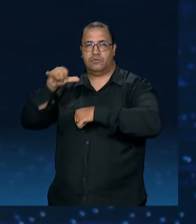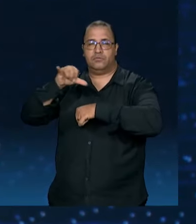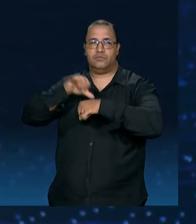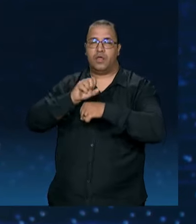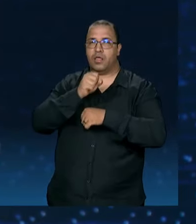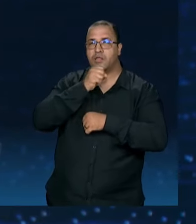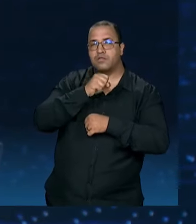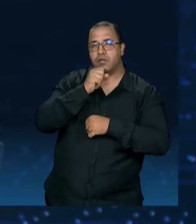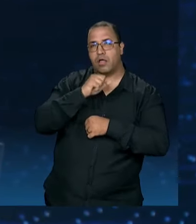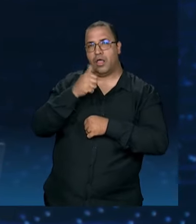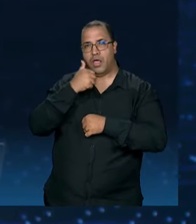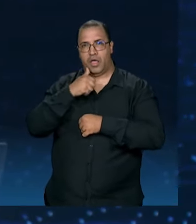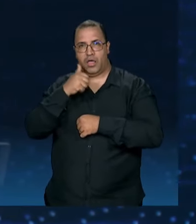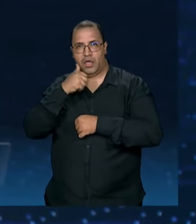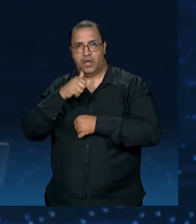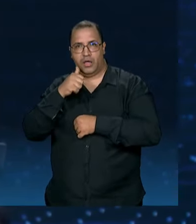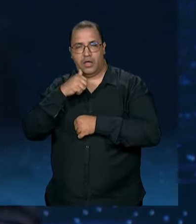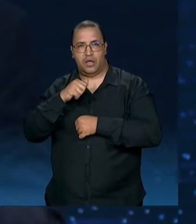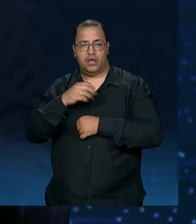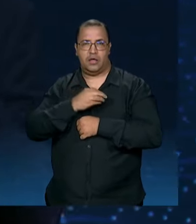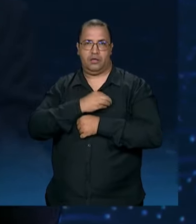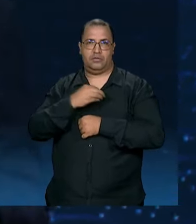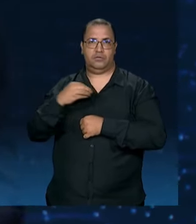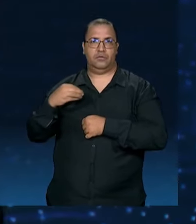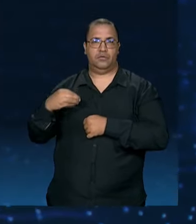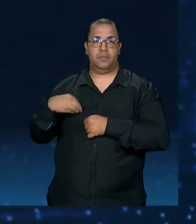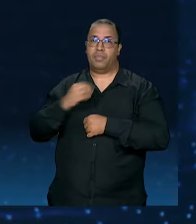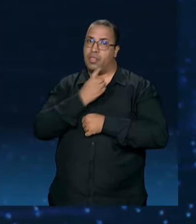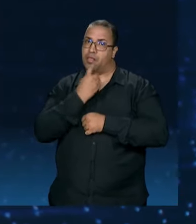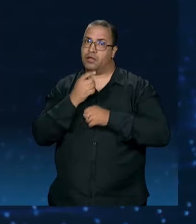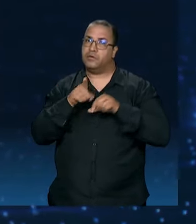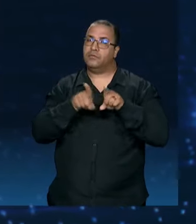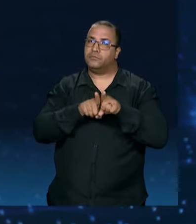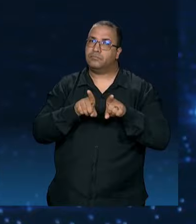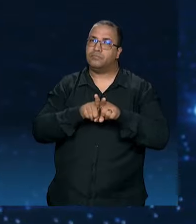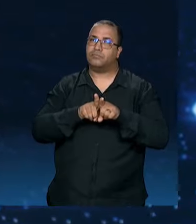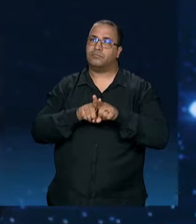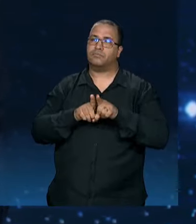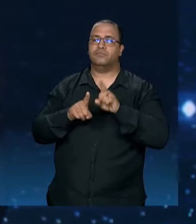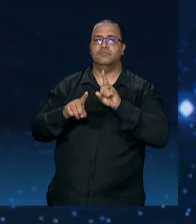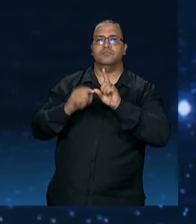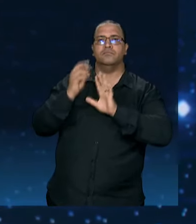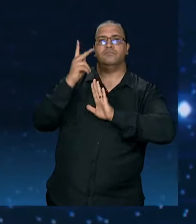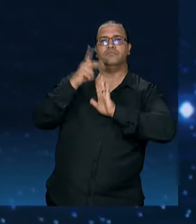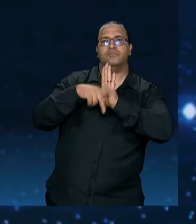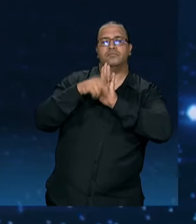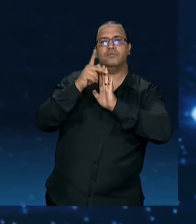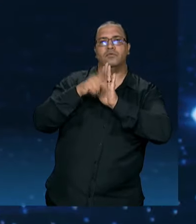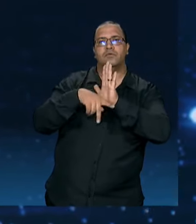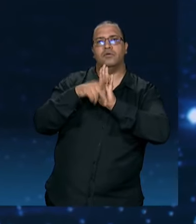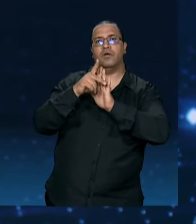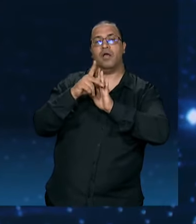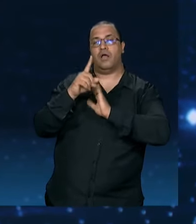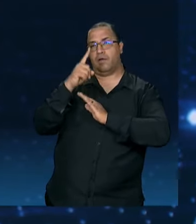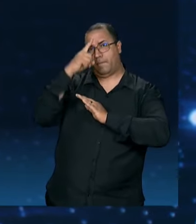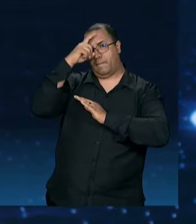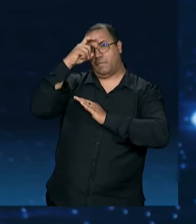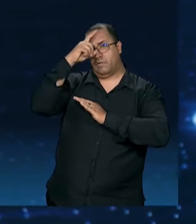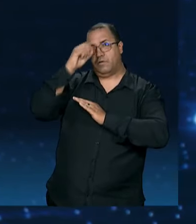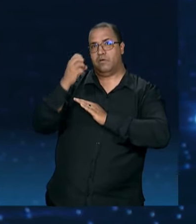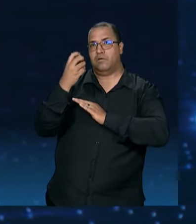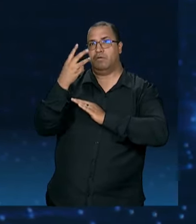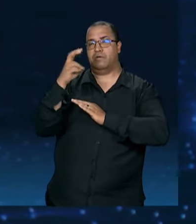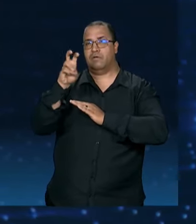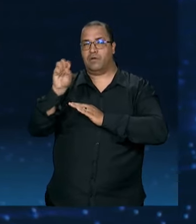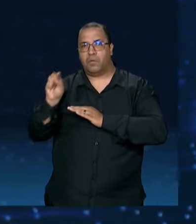para Idoso, Centro de Tratamento Oftalmológico, Centro de Tratamento Odontológico. O programa que eu estou fazendo na escola oftalmológico, 350